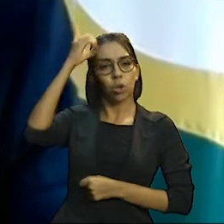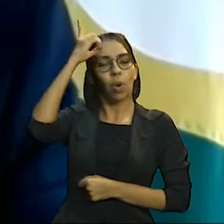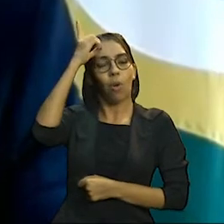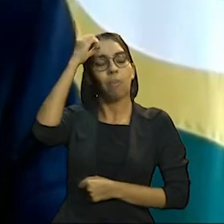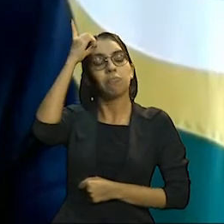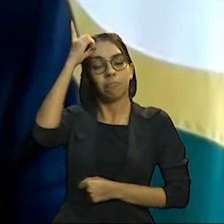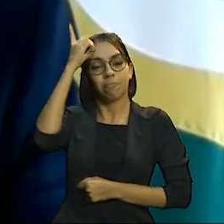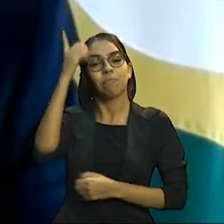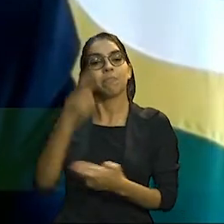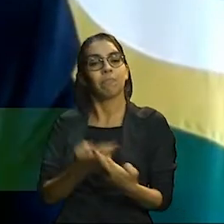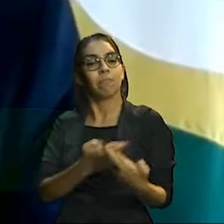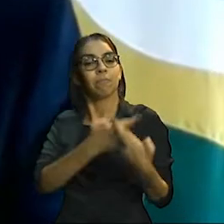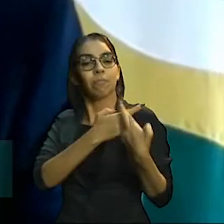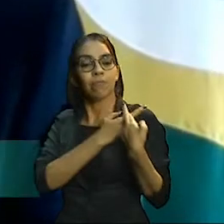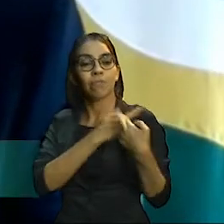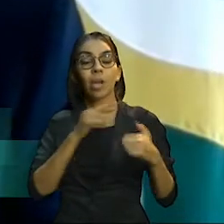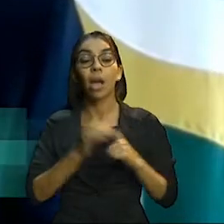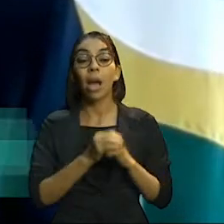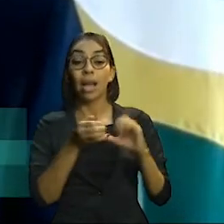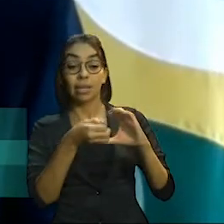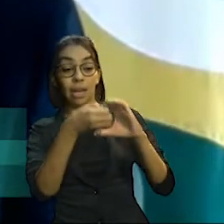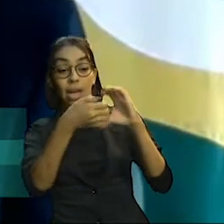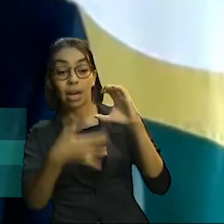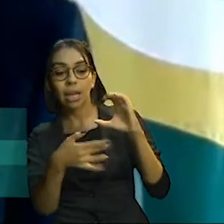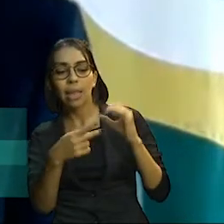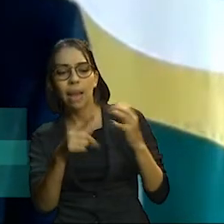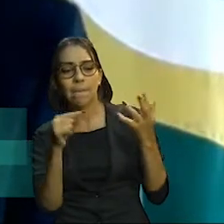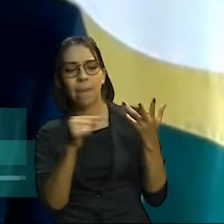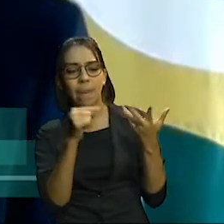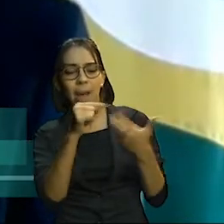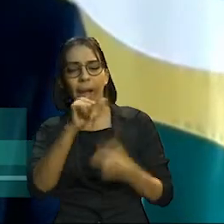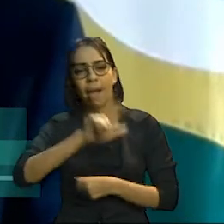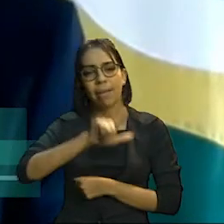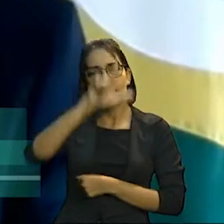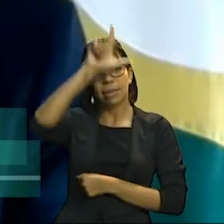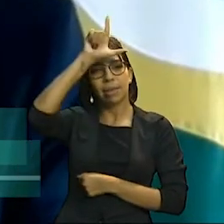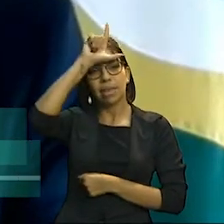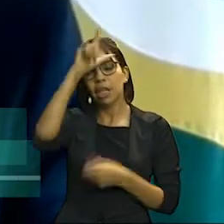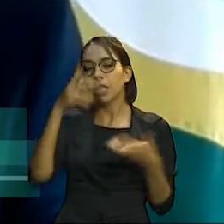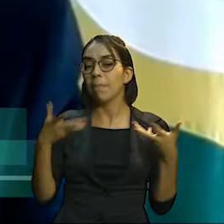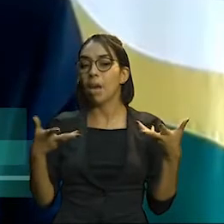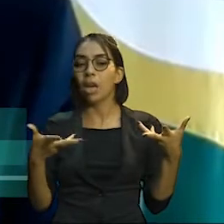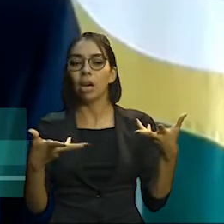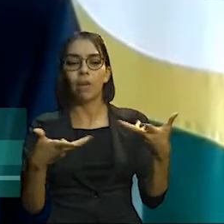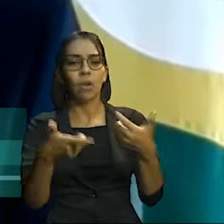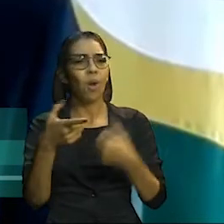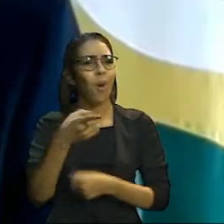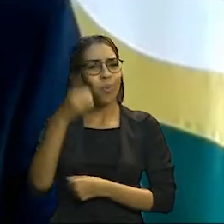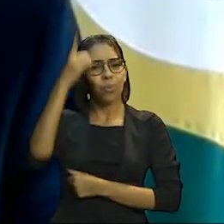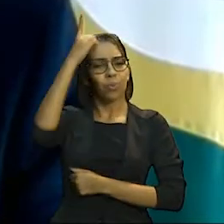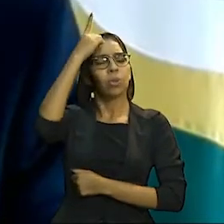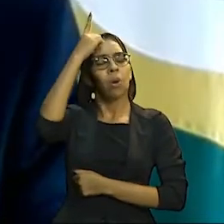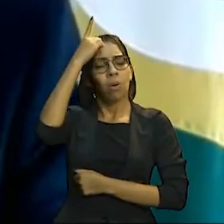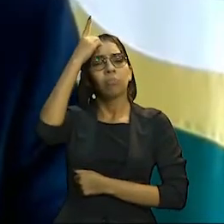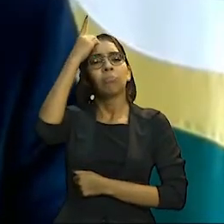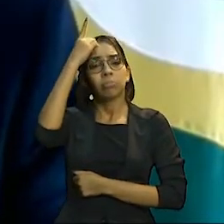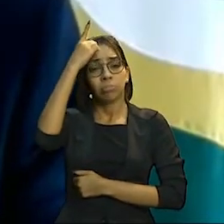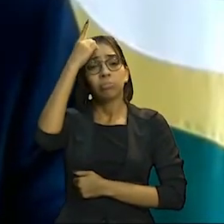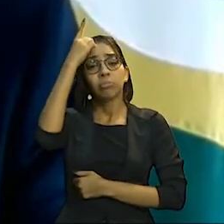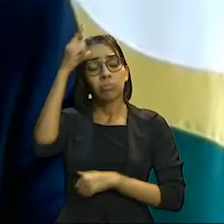reúne características de liderança, é um vocacionado para essa missão.